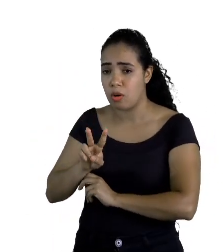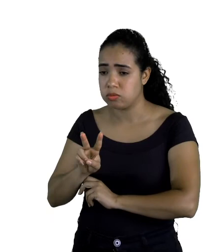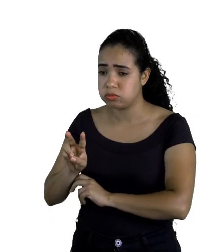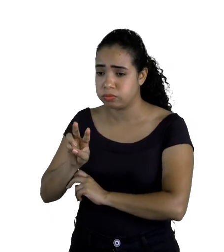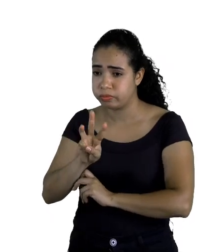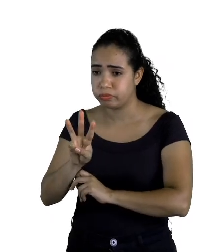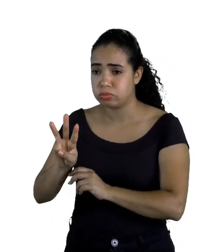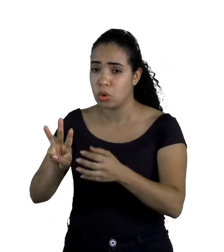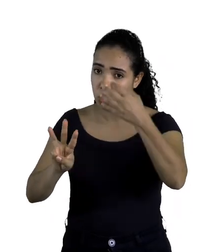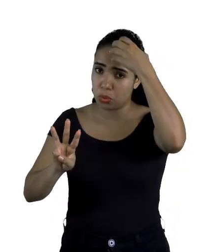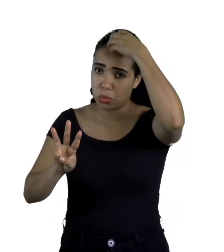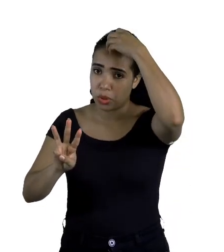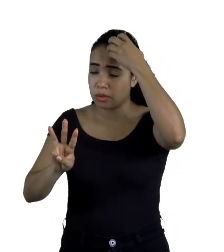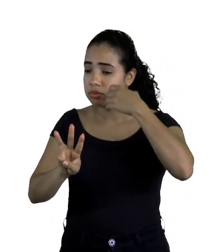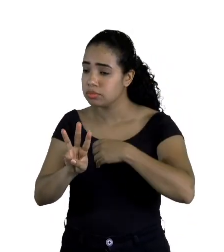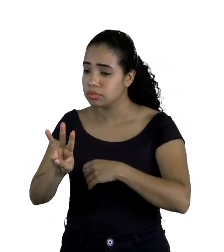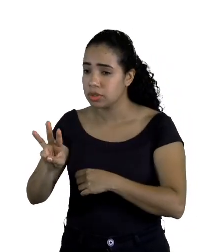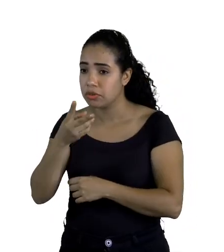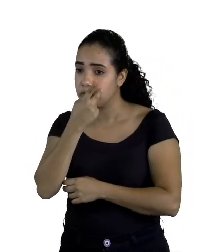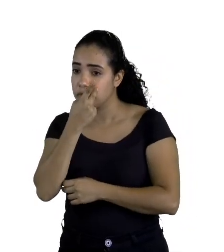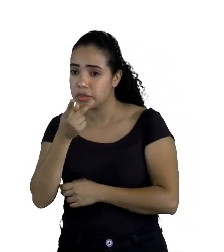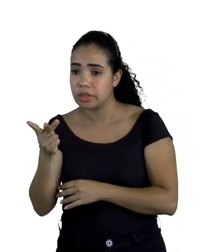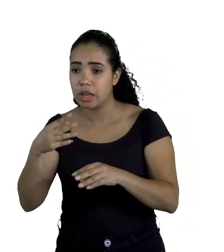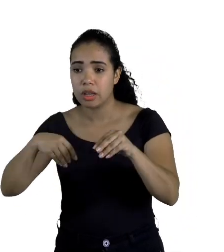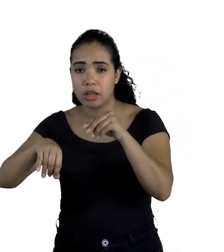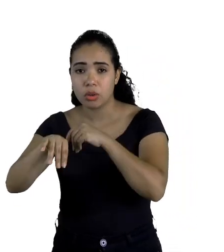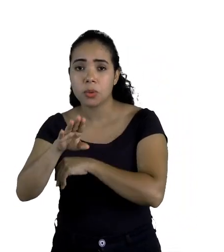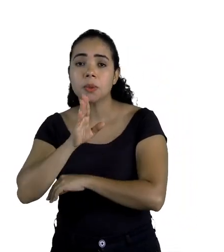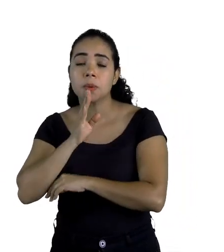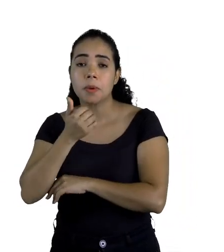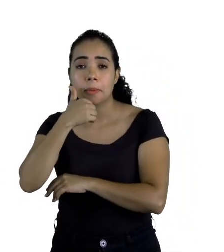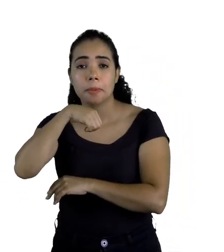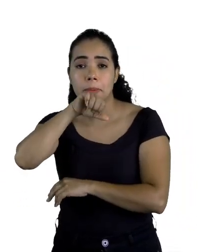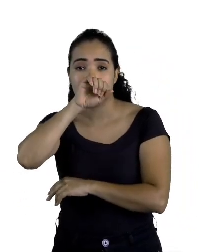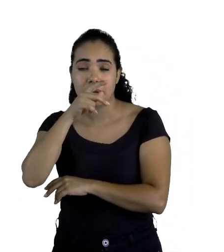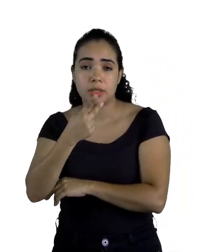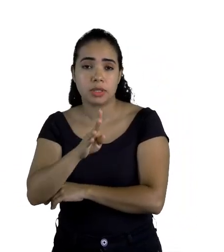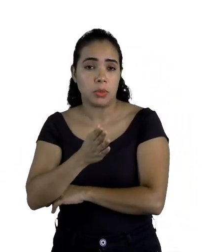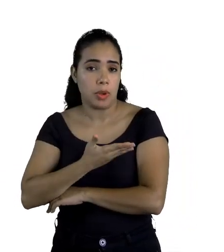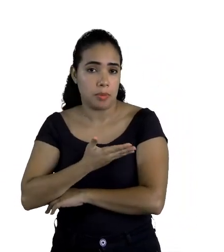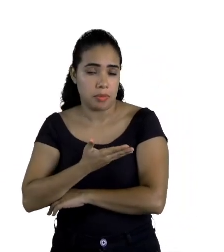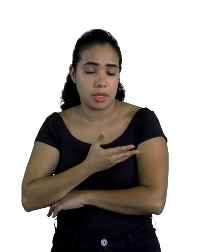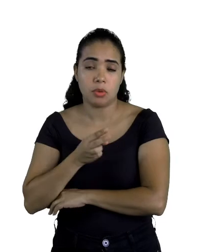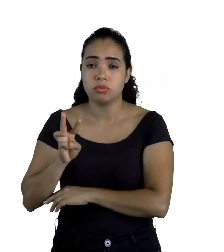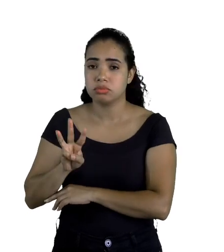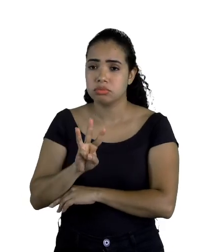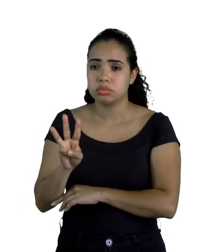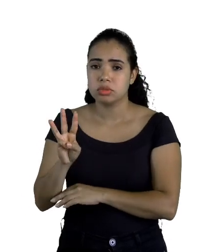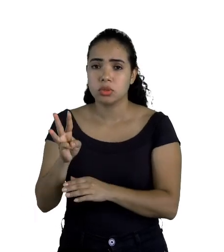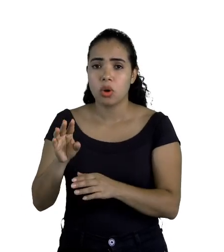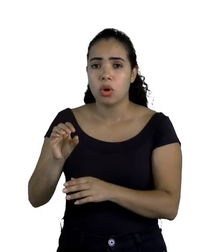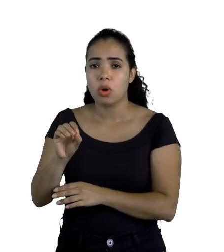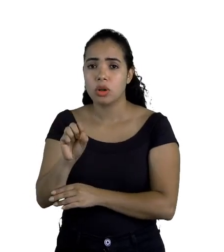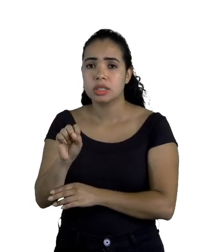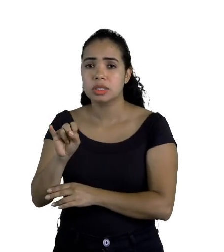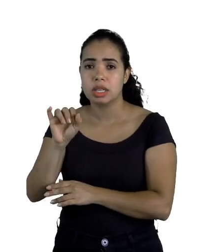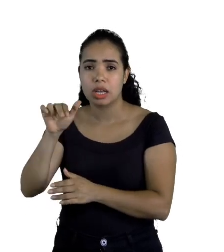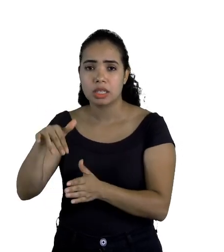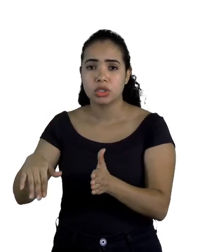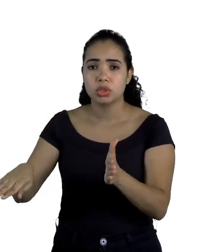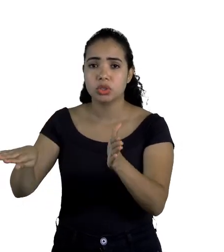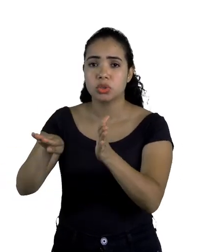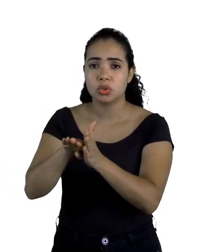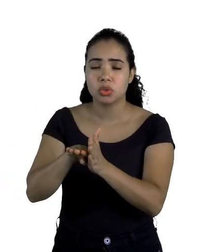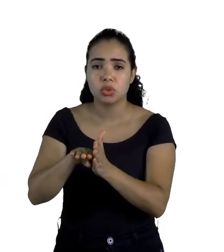que fez questão de visitar a terra e conhecer a mãe do seu amigo. Quando Ossain chegou, a velha